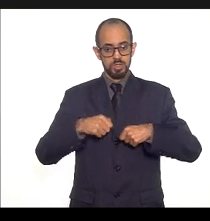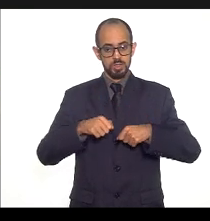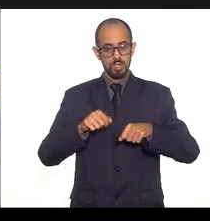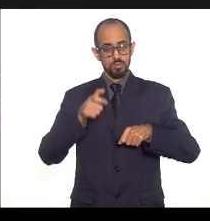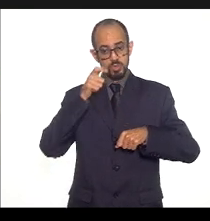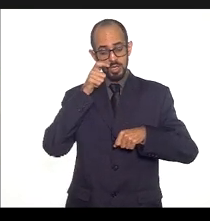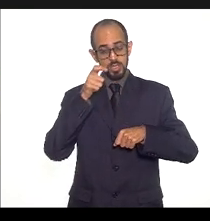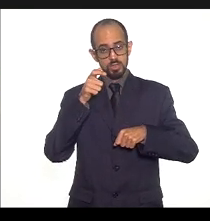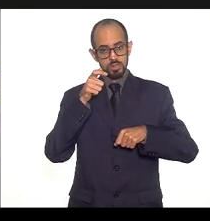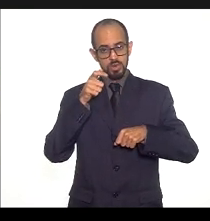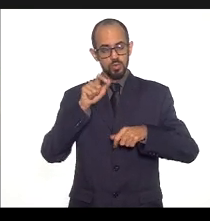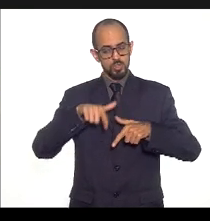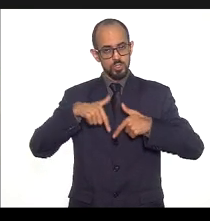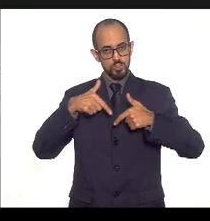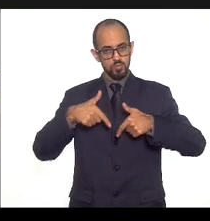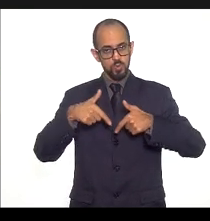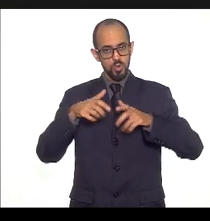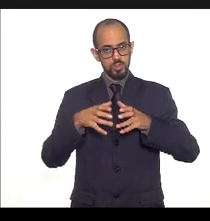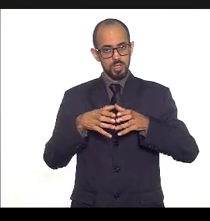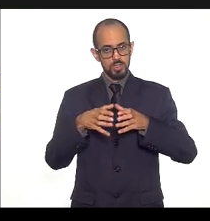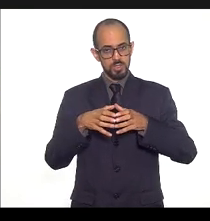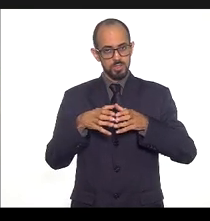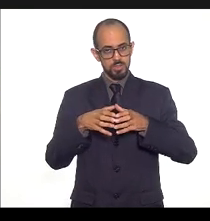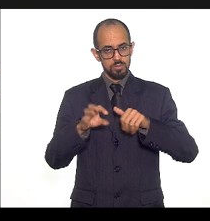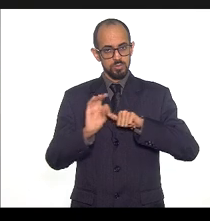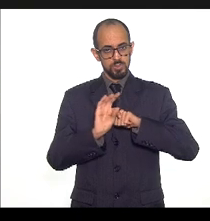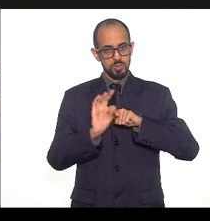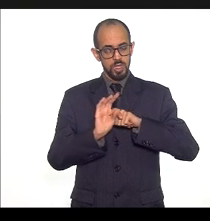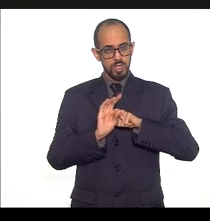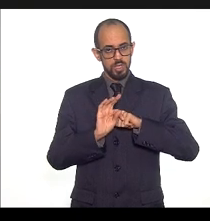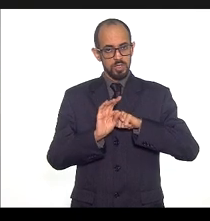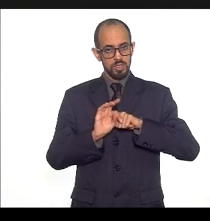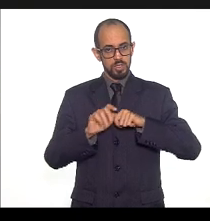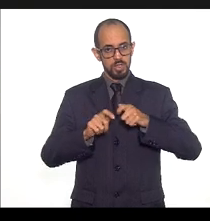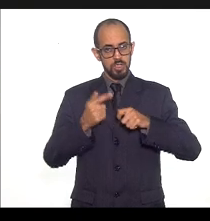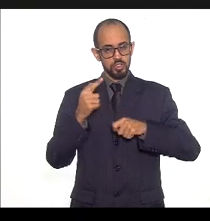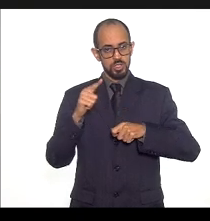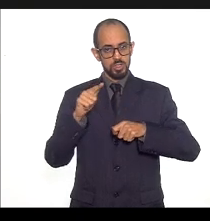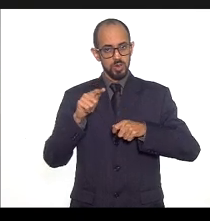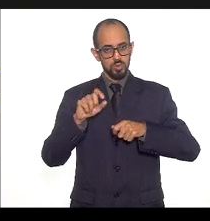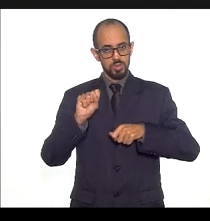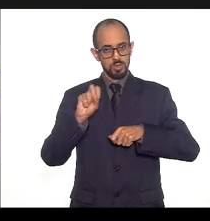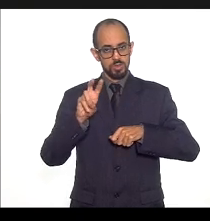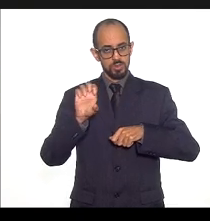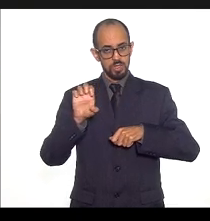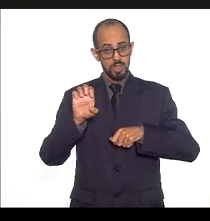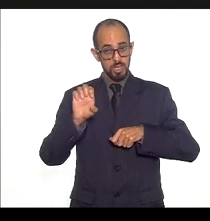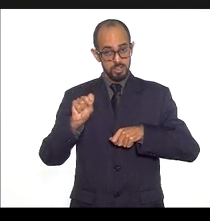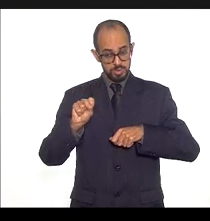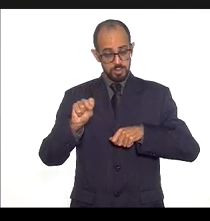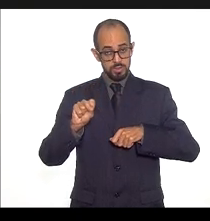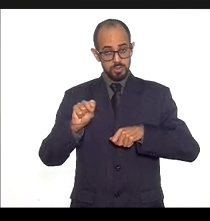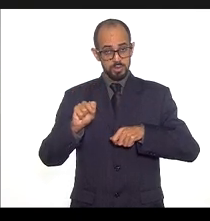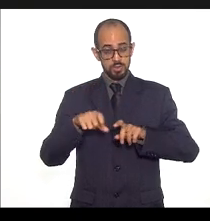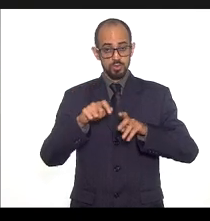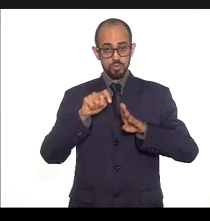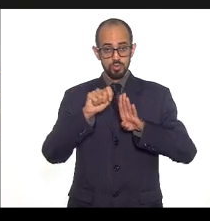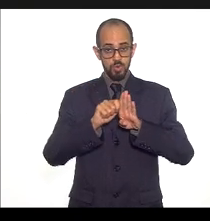atenção e esforço das equipes técnicas e da gestão da SESRJ para seu alcance nos próximos quadrimestres